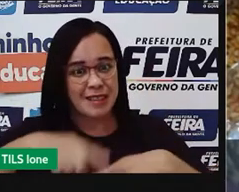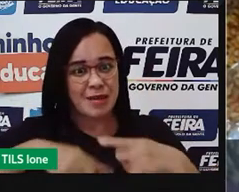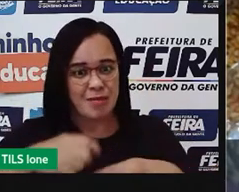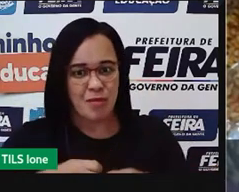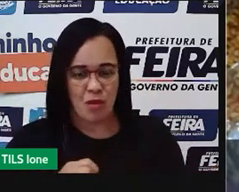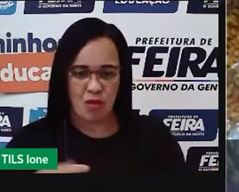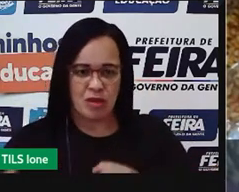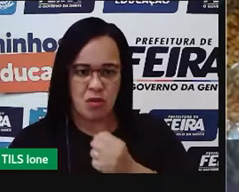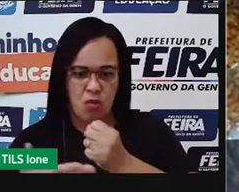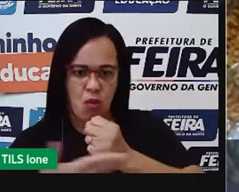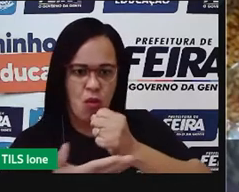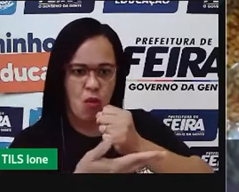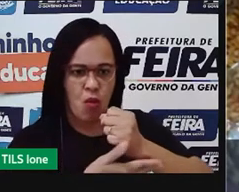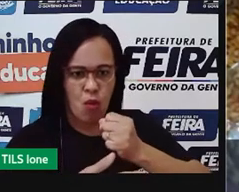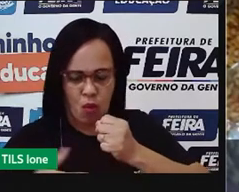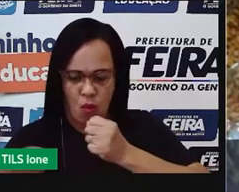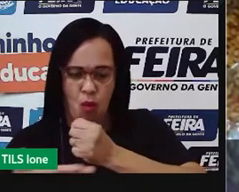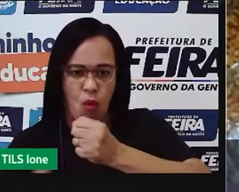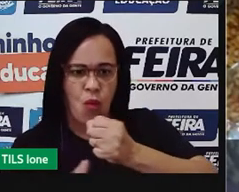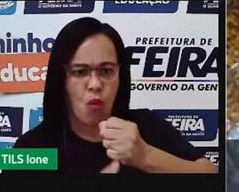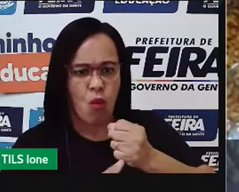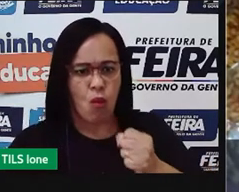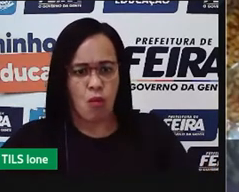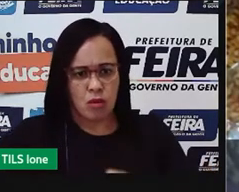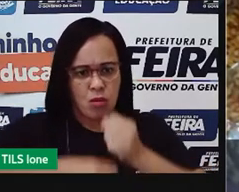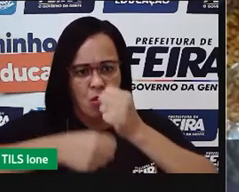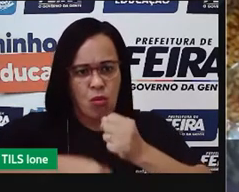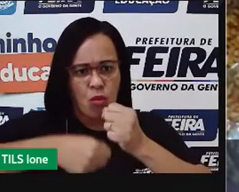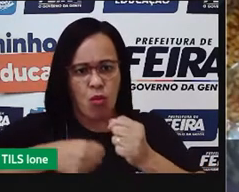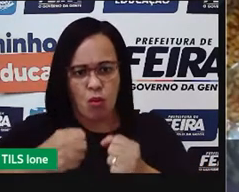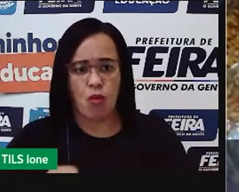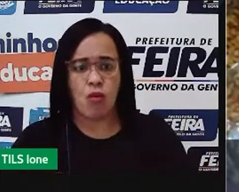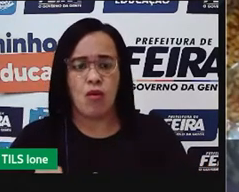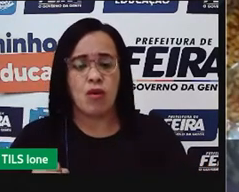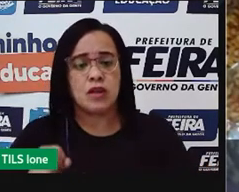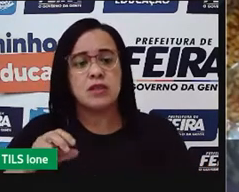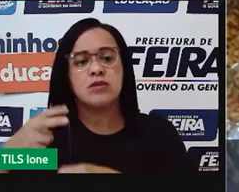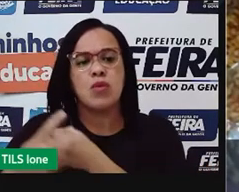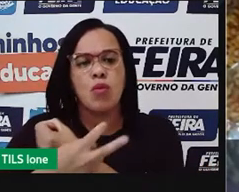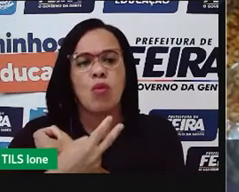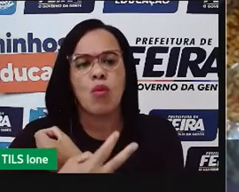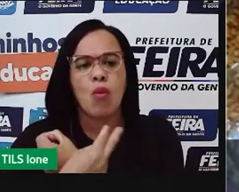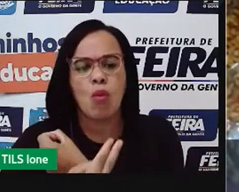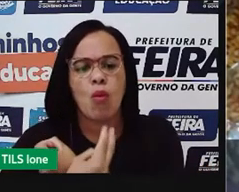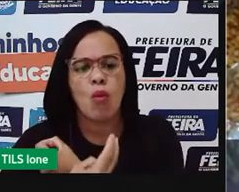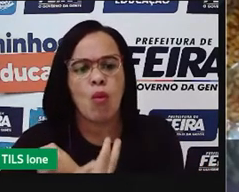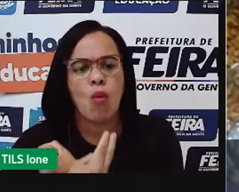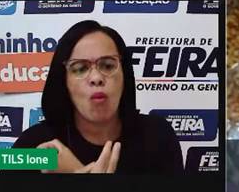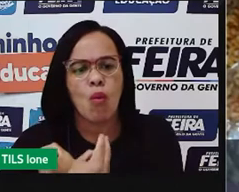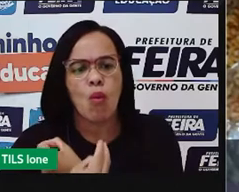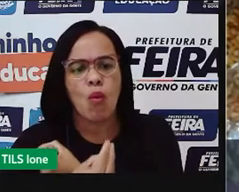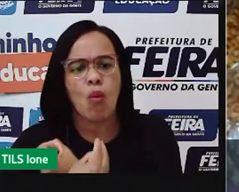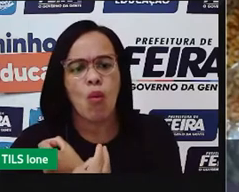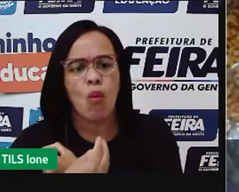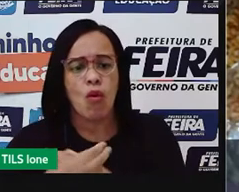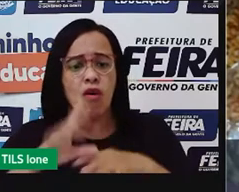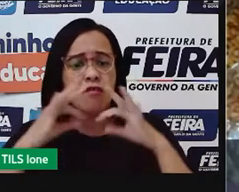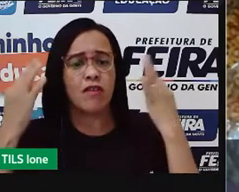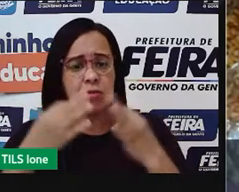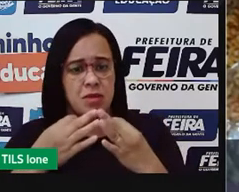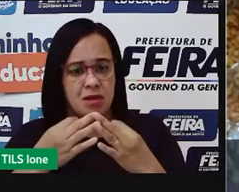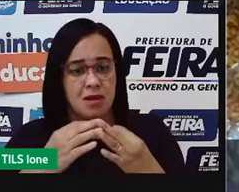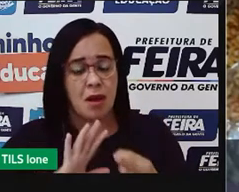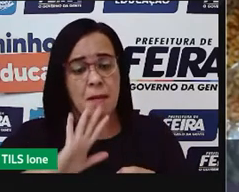percebe que fica faltando esse mercado interno, que é esse mercado próximo, até o próprio mercado da cidade ali, onde está se